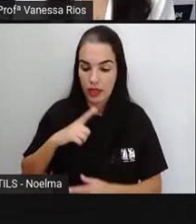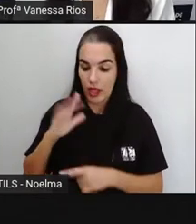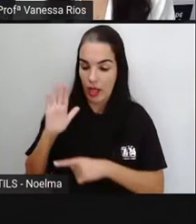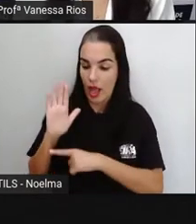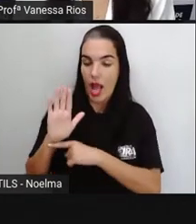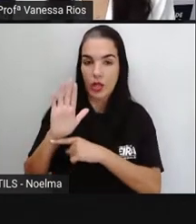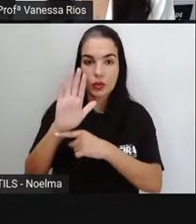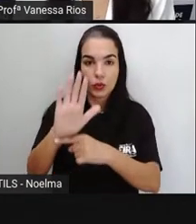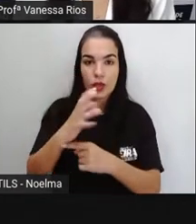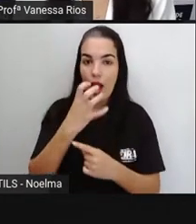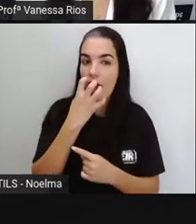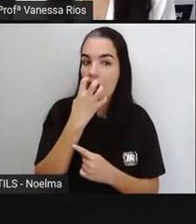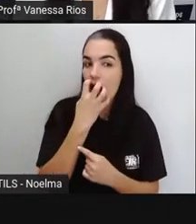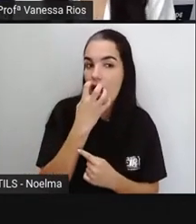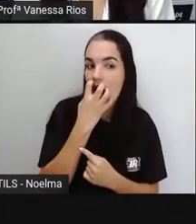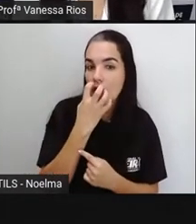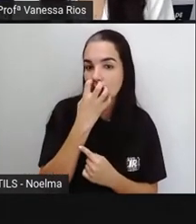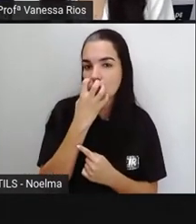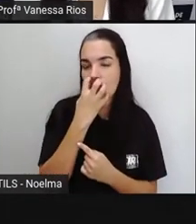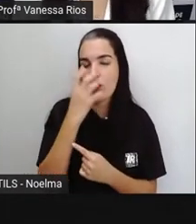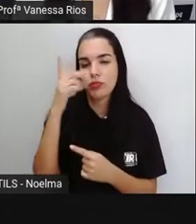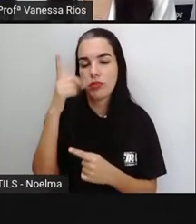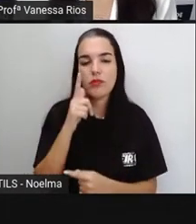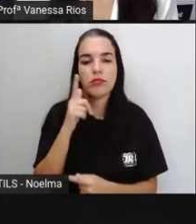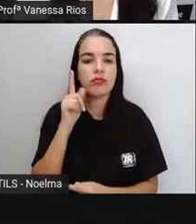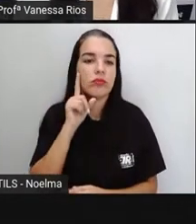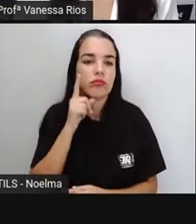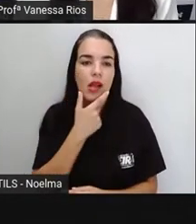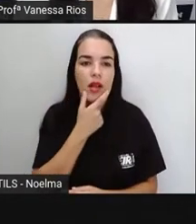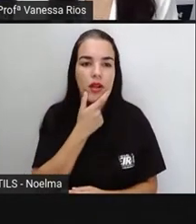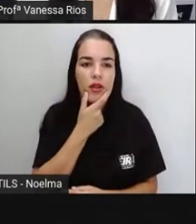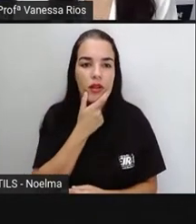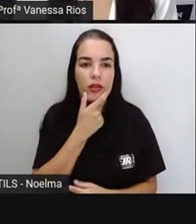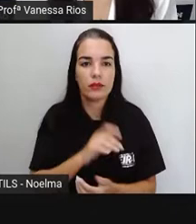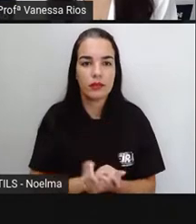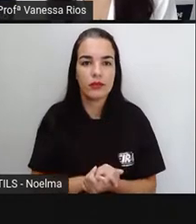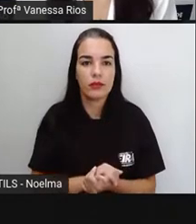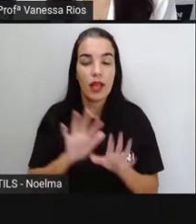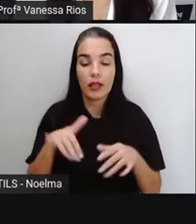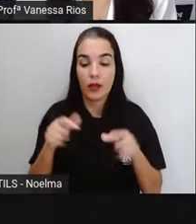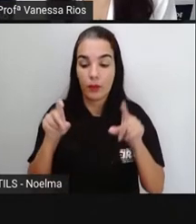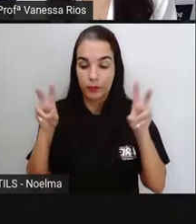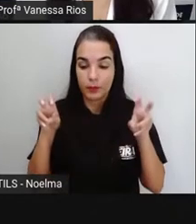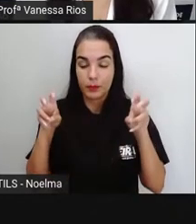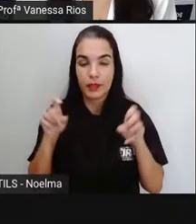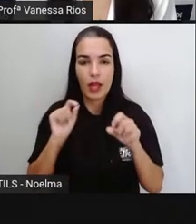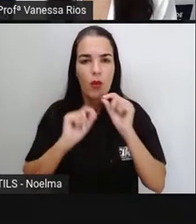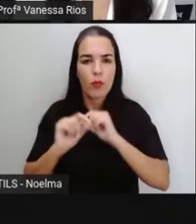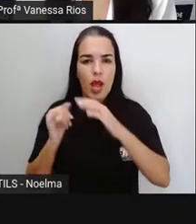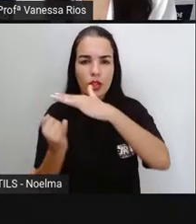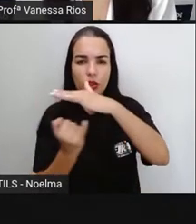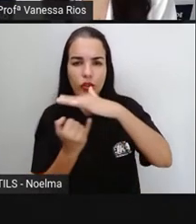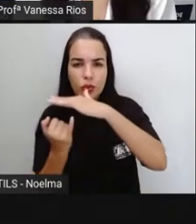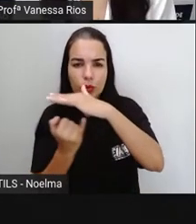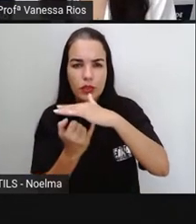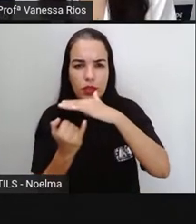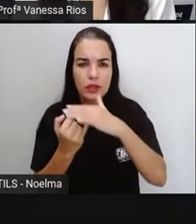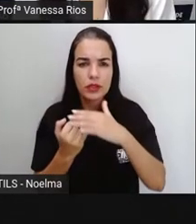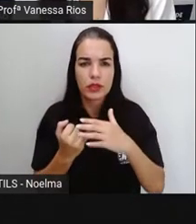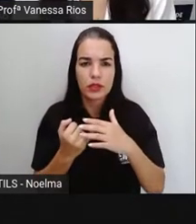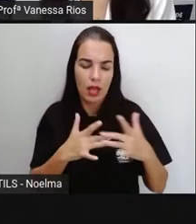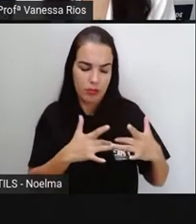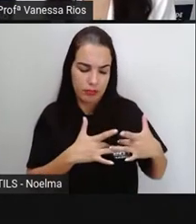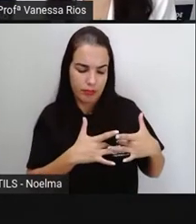Grã-Bretanha. E aí como subtítulo, uma instituição de caridade britânica iniciou um projeto